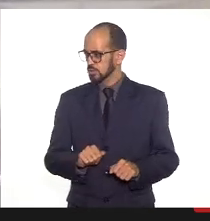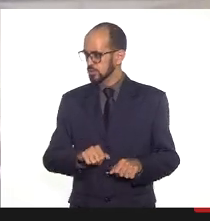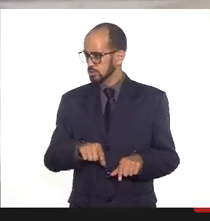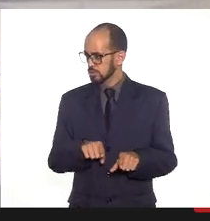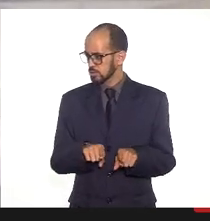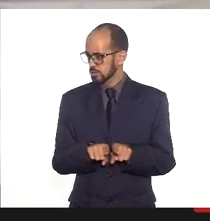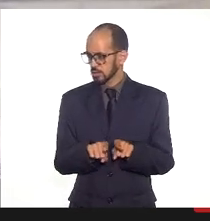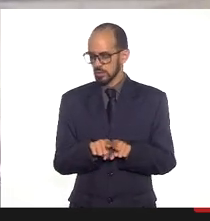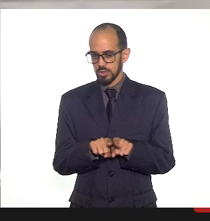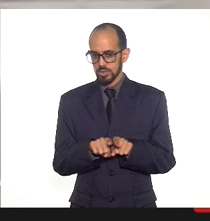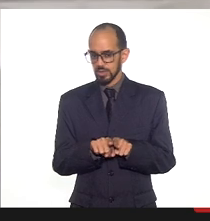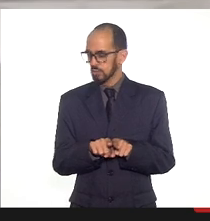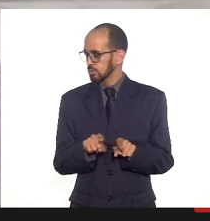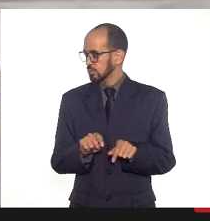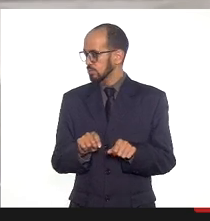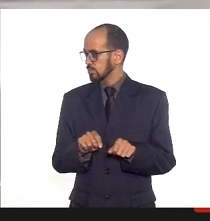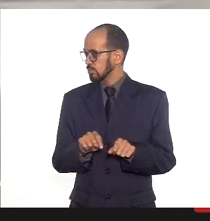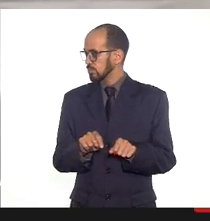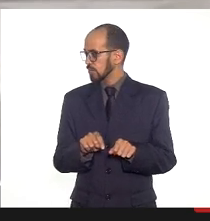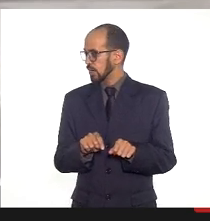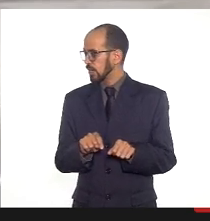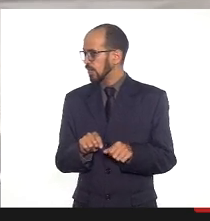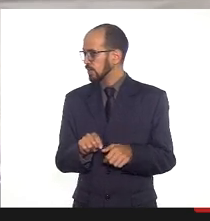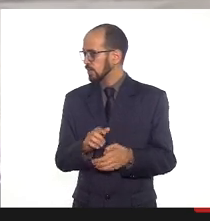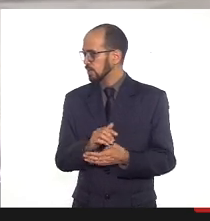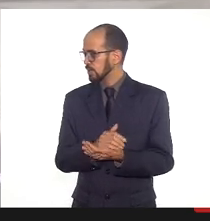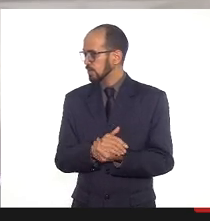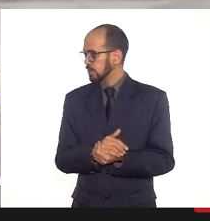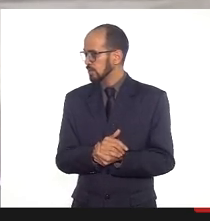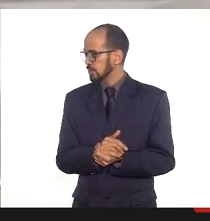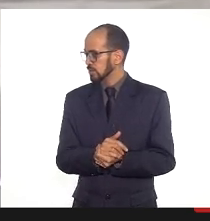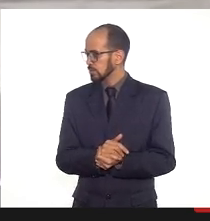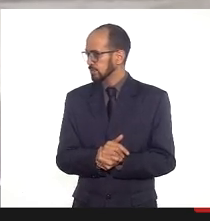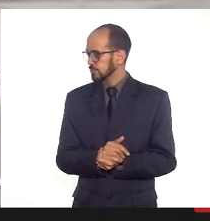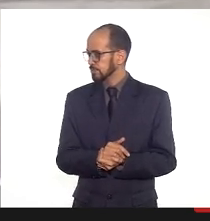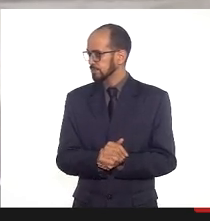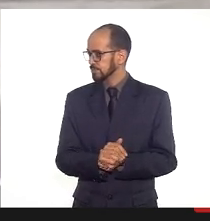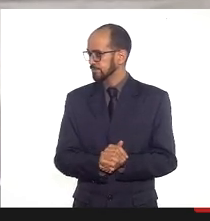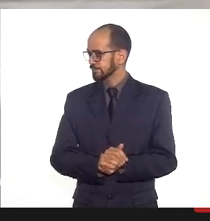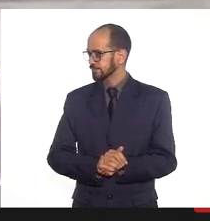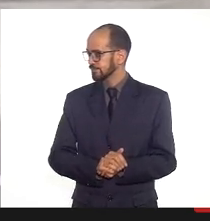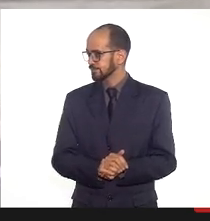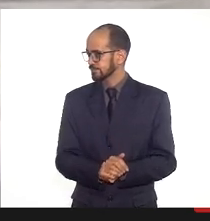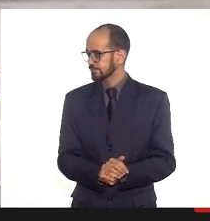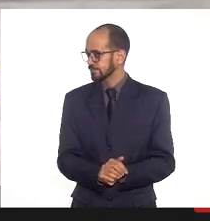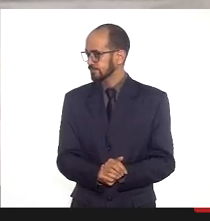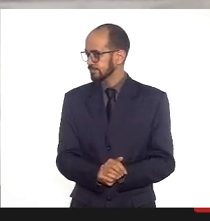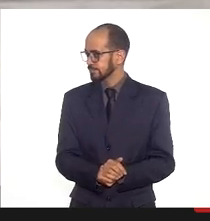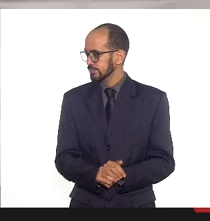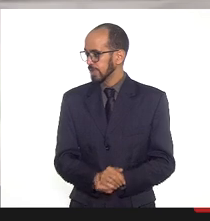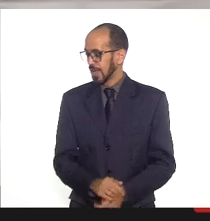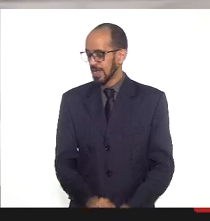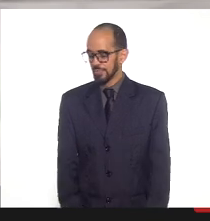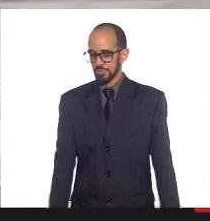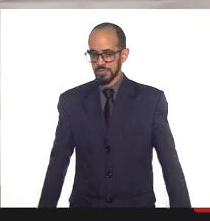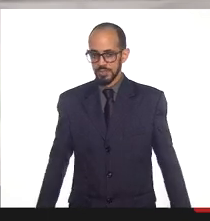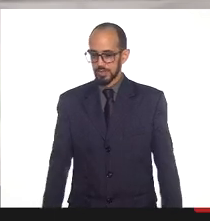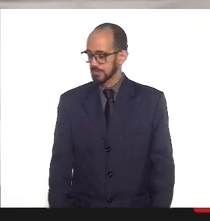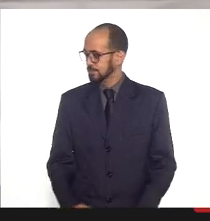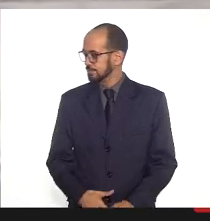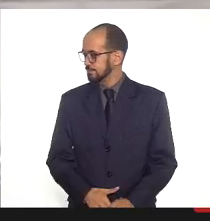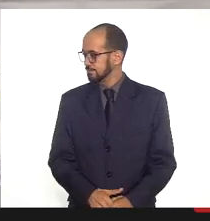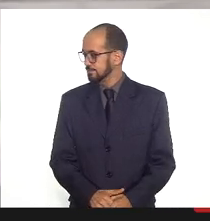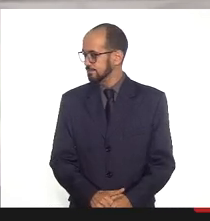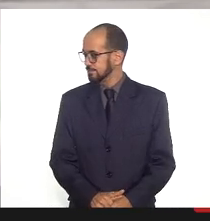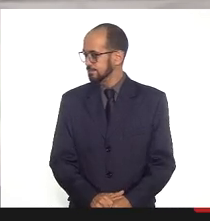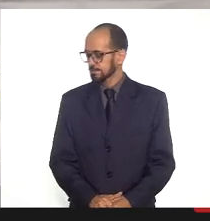porquê da baixa resposta, a baixa efetividade do cumprimento das metas, entendendo sempre